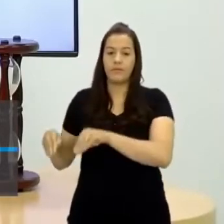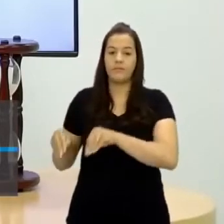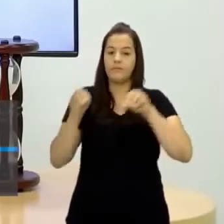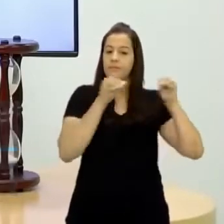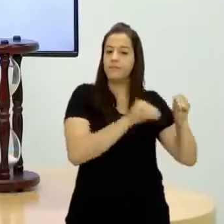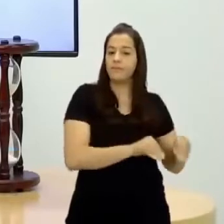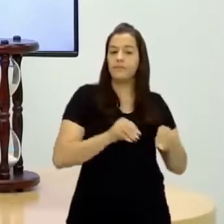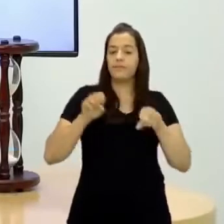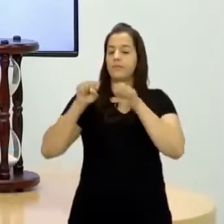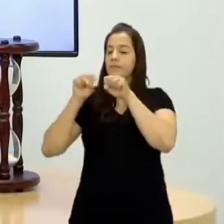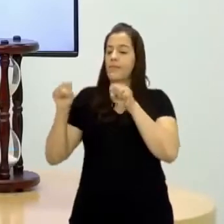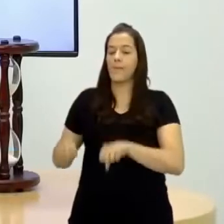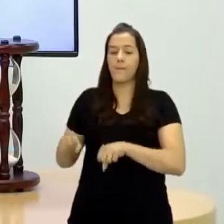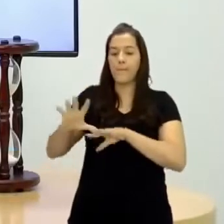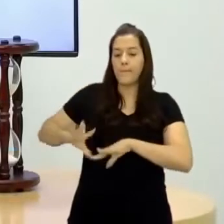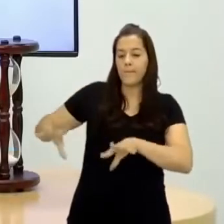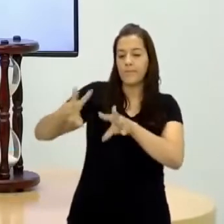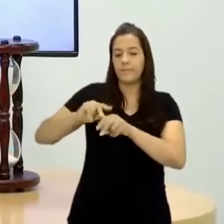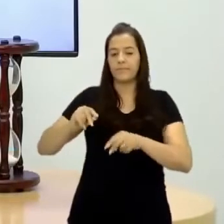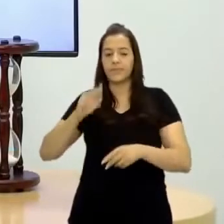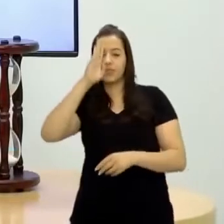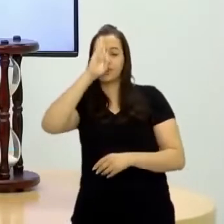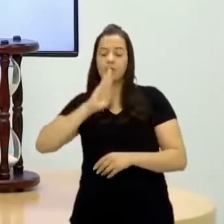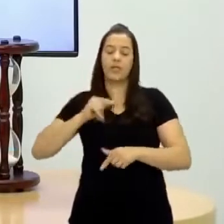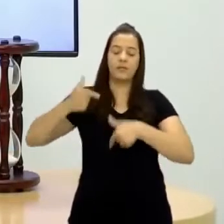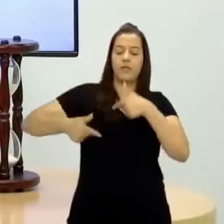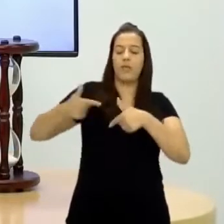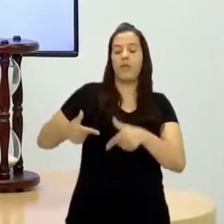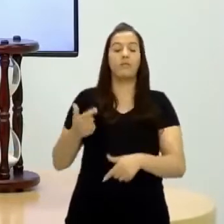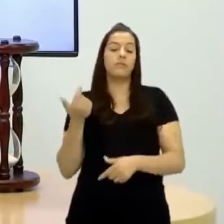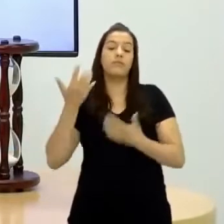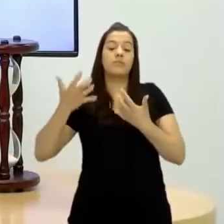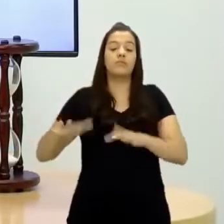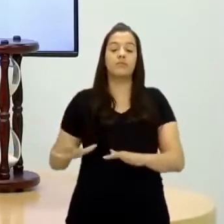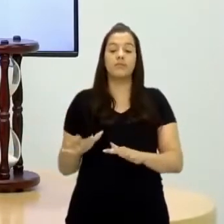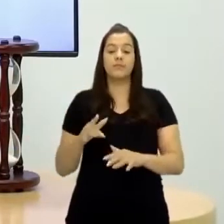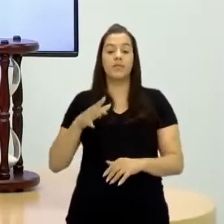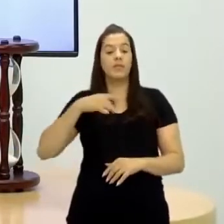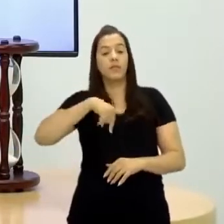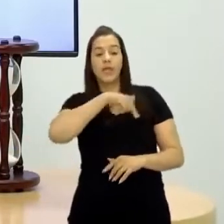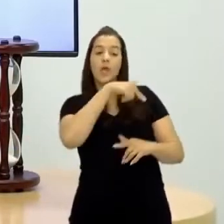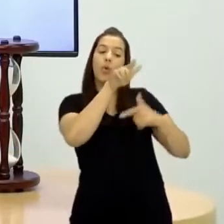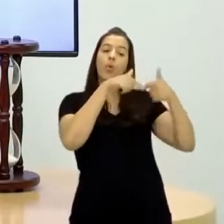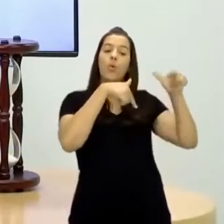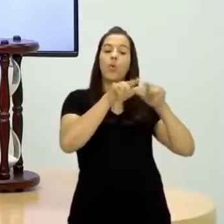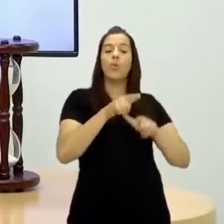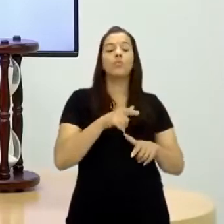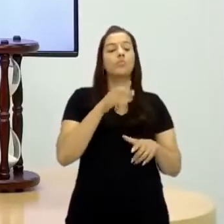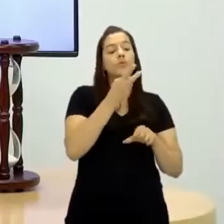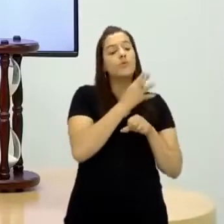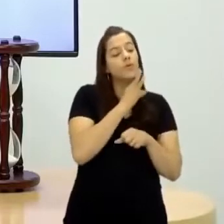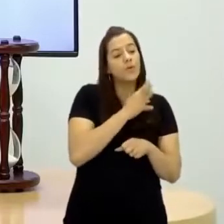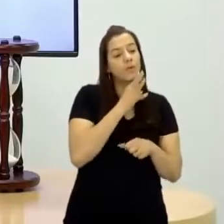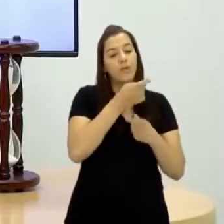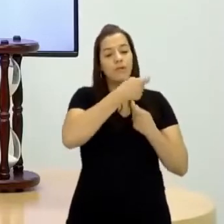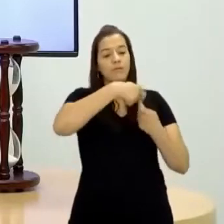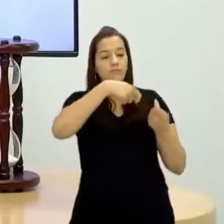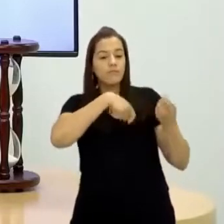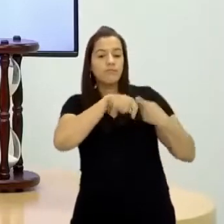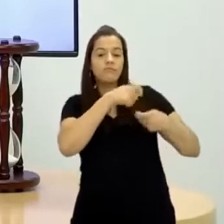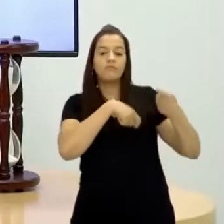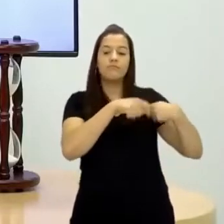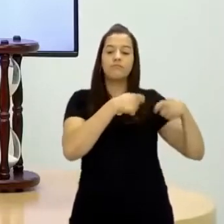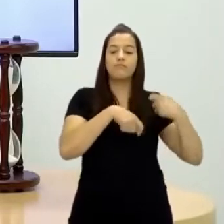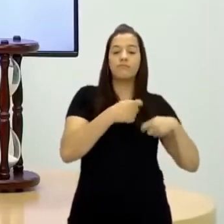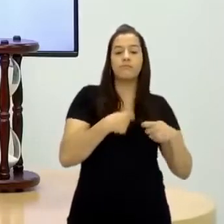sistema, ele não quer mais trabalhar de graça ali pro senhor feudal, ele não quer seguir mais essas regras, ele quer... ele quer ser um comerciante, ele vai seguir